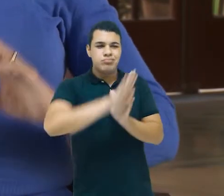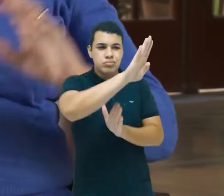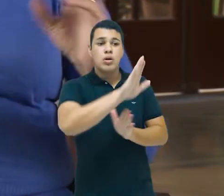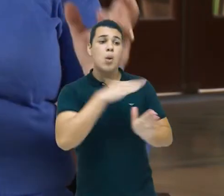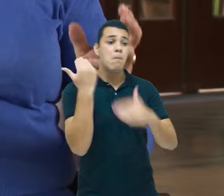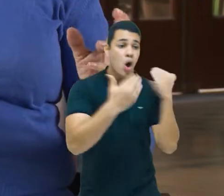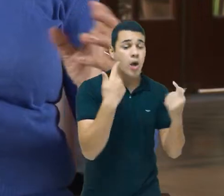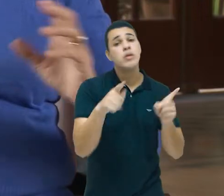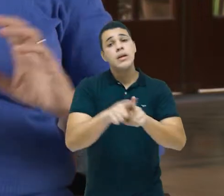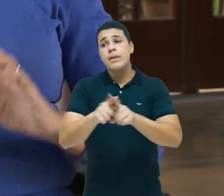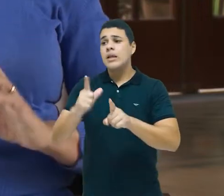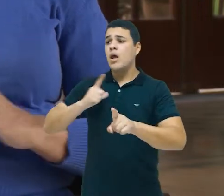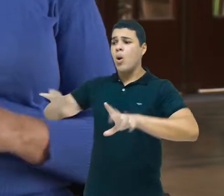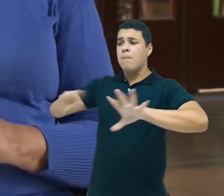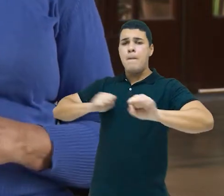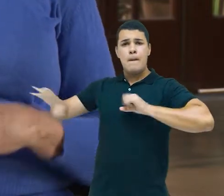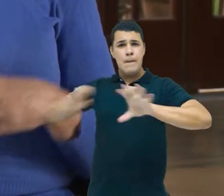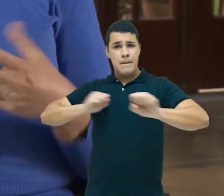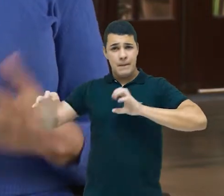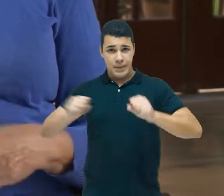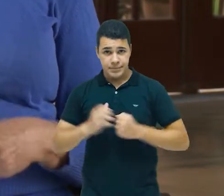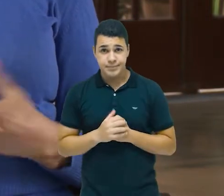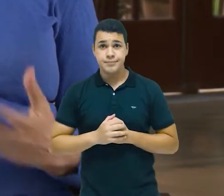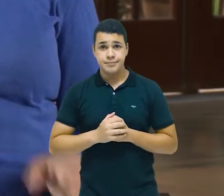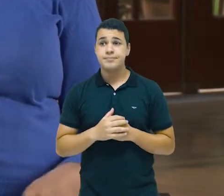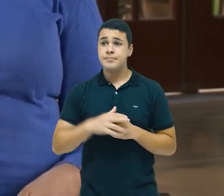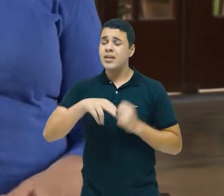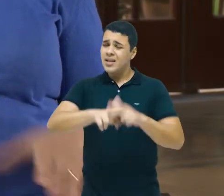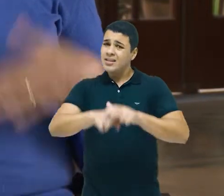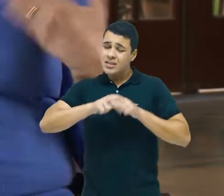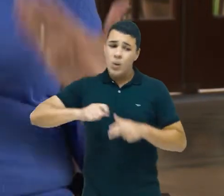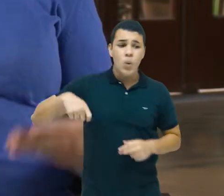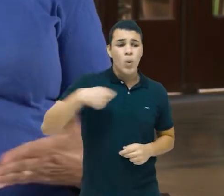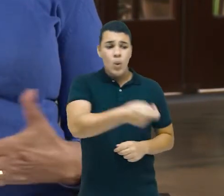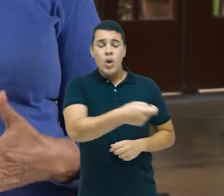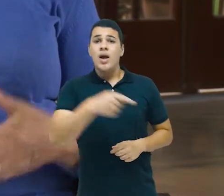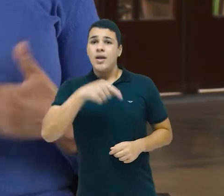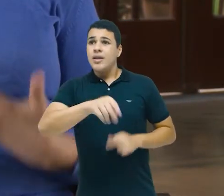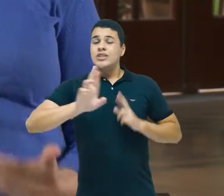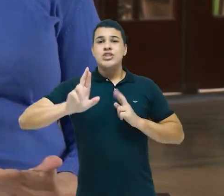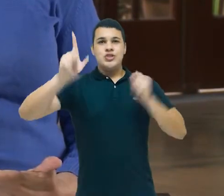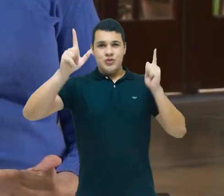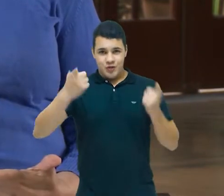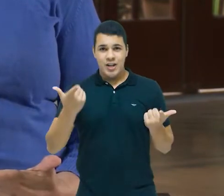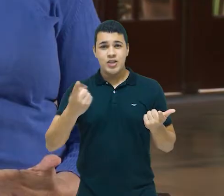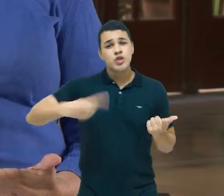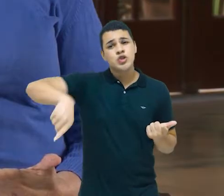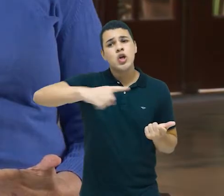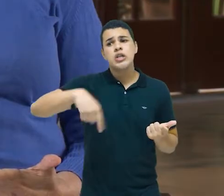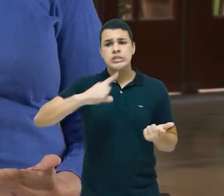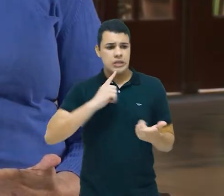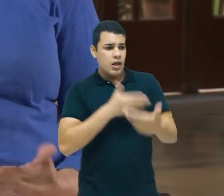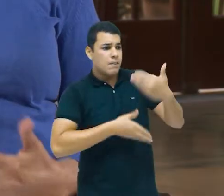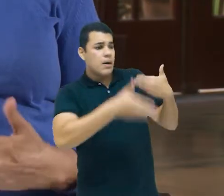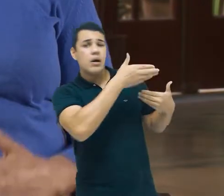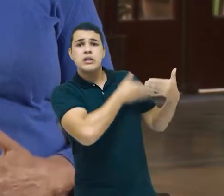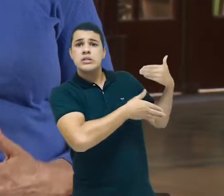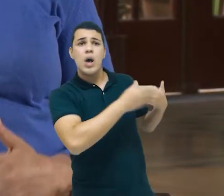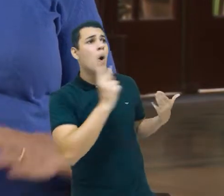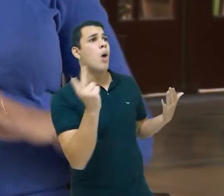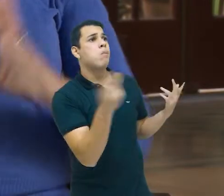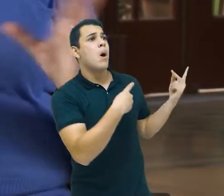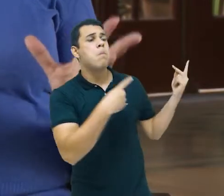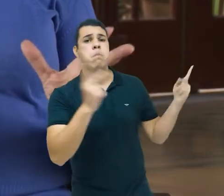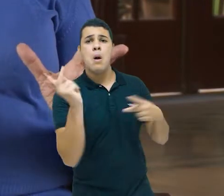indicador, na relação óbitos-população. Então, isso é muito diferente do que nós vivemos em anos anteriores.